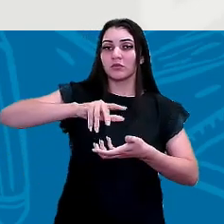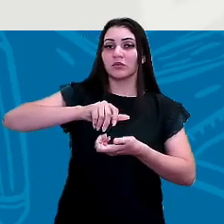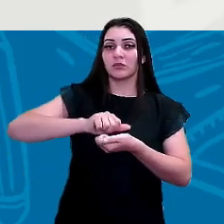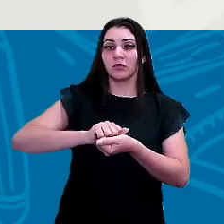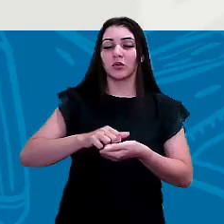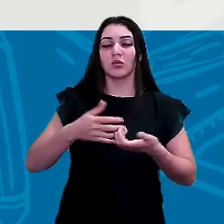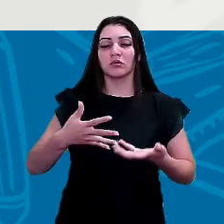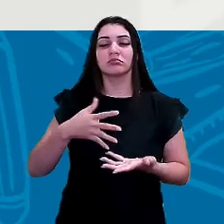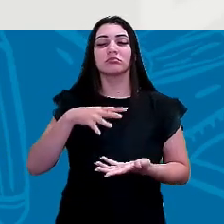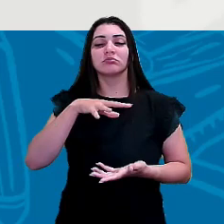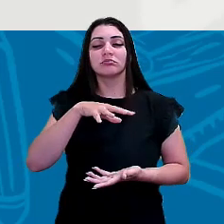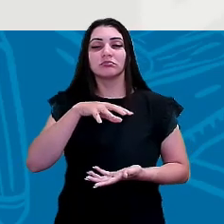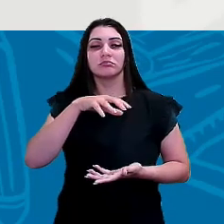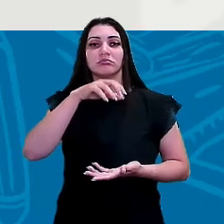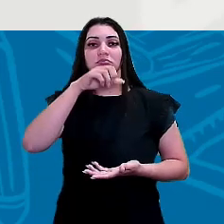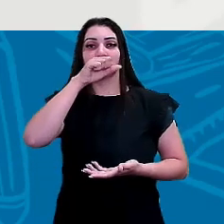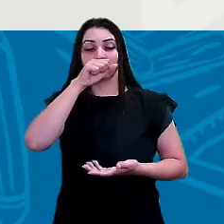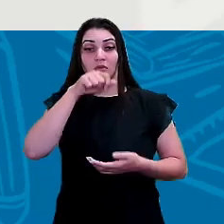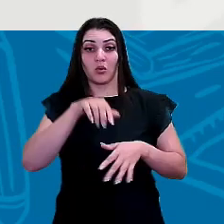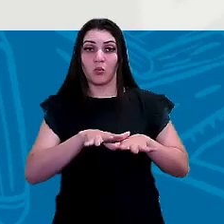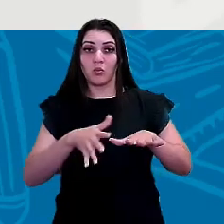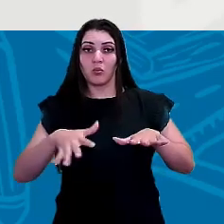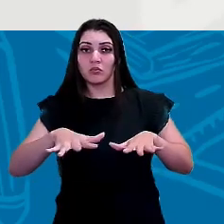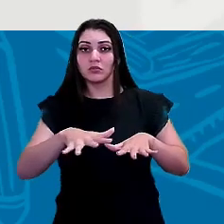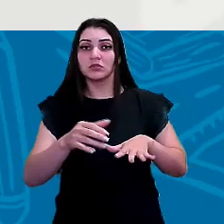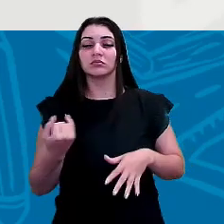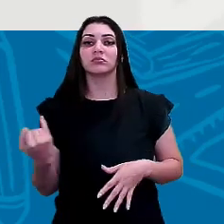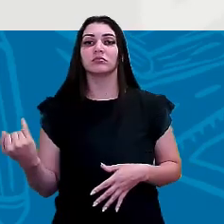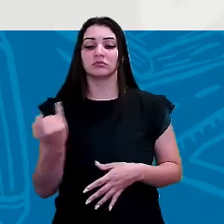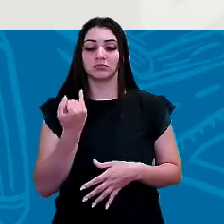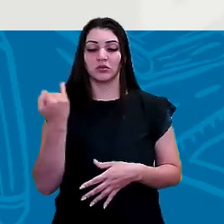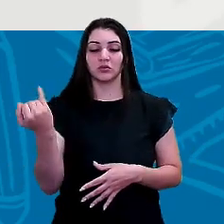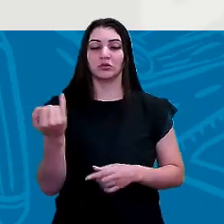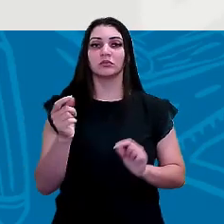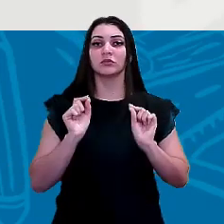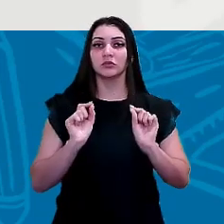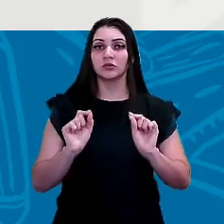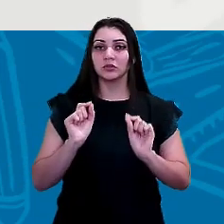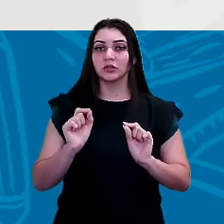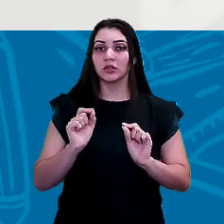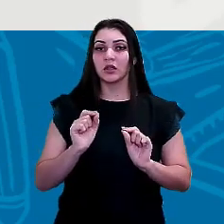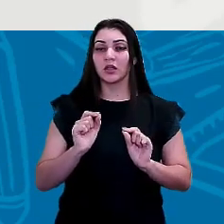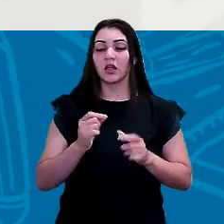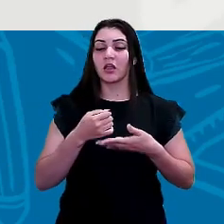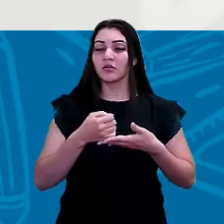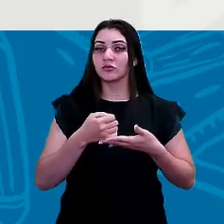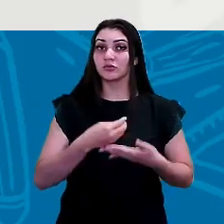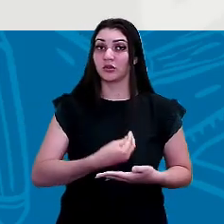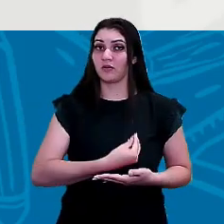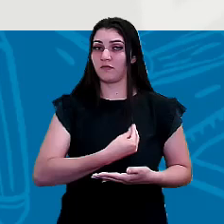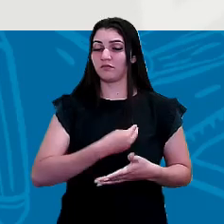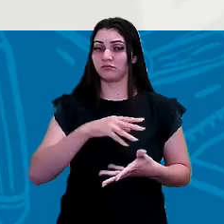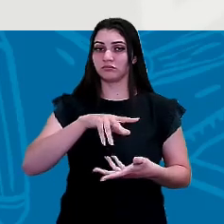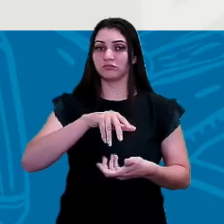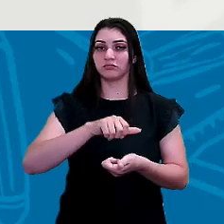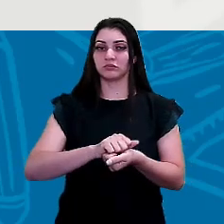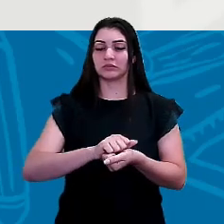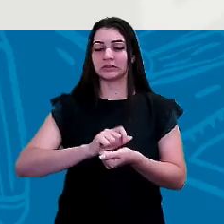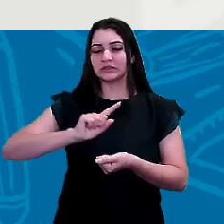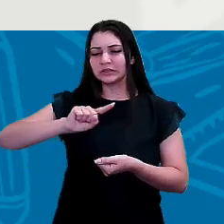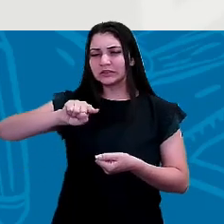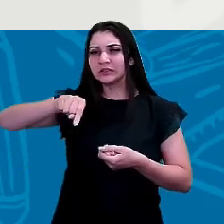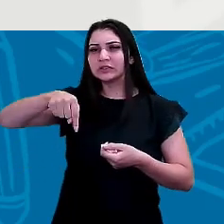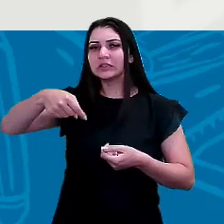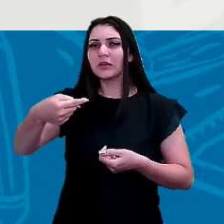Então, o oceano, ele é muito importante para a manutenção da vida também do planeta. Depois dos